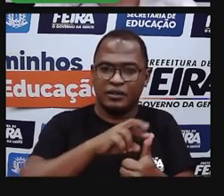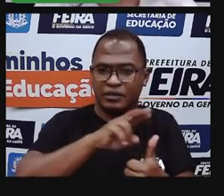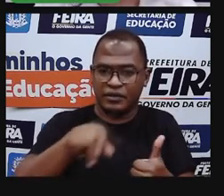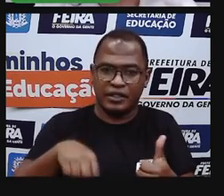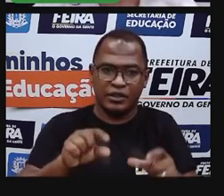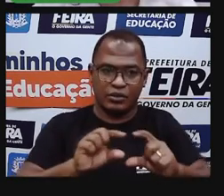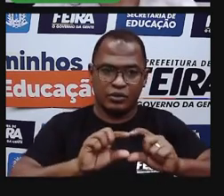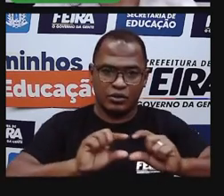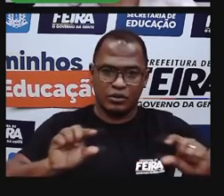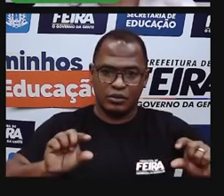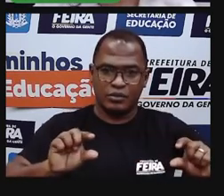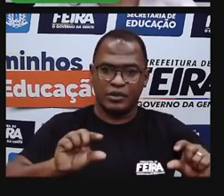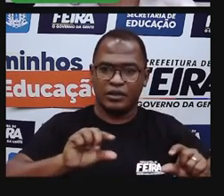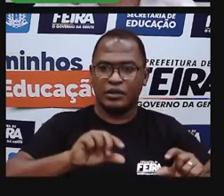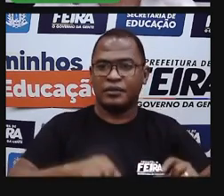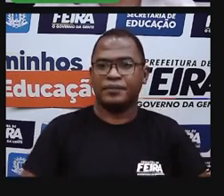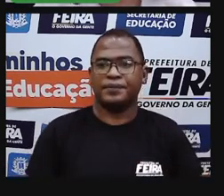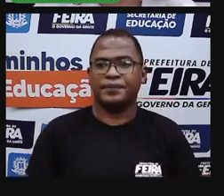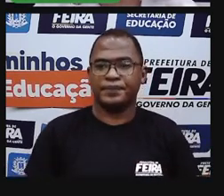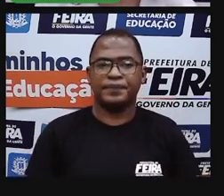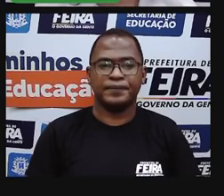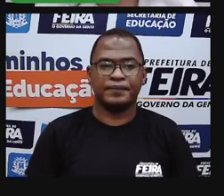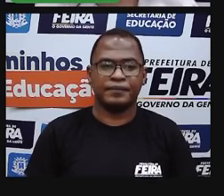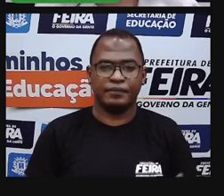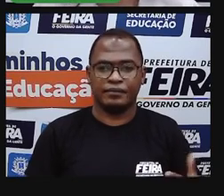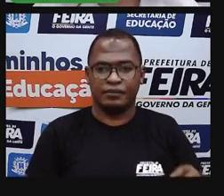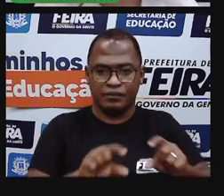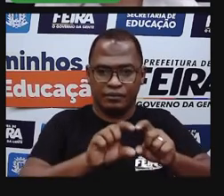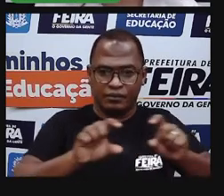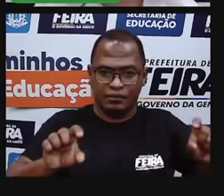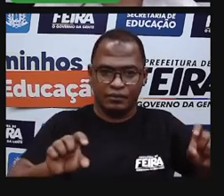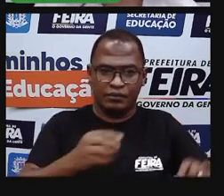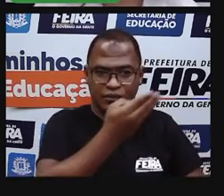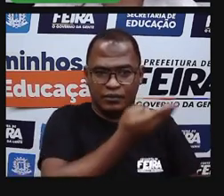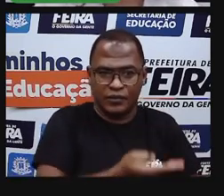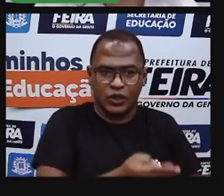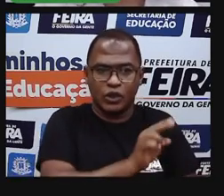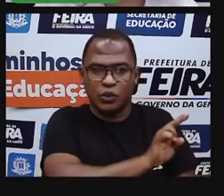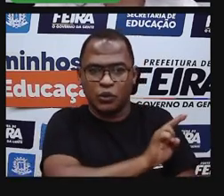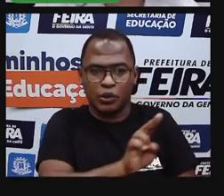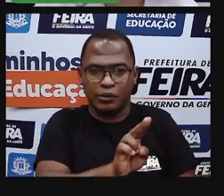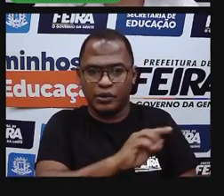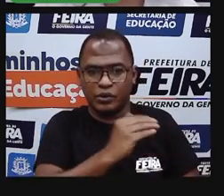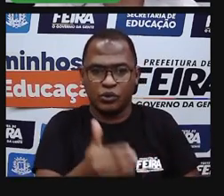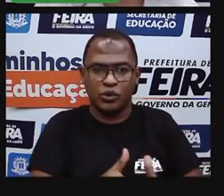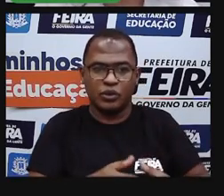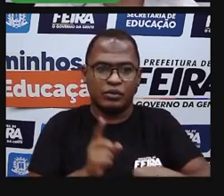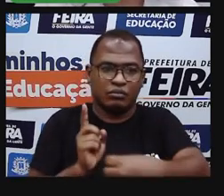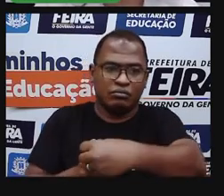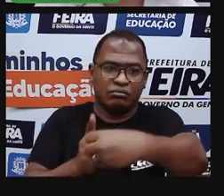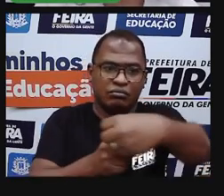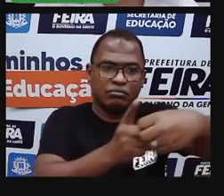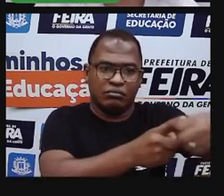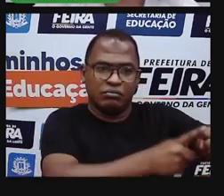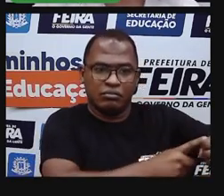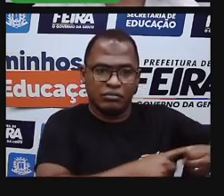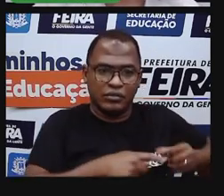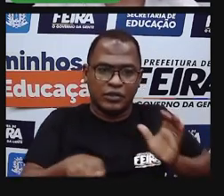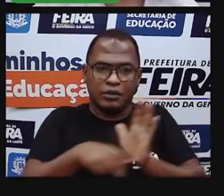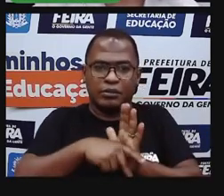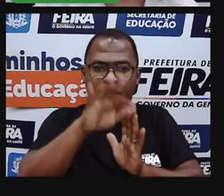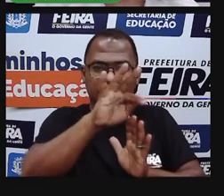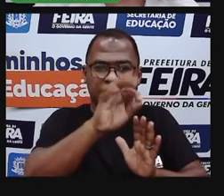Dorval, Bom Fim de Feira, Maria Quitéria, Humilde, Ticuaro Sul, Jaíba, Jaguara, Matinha.